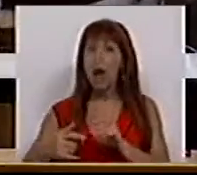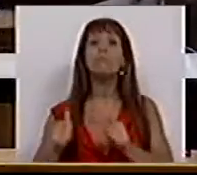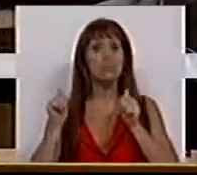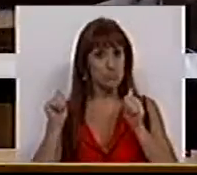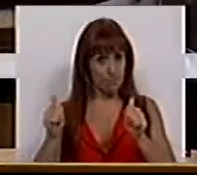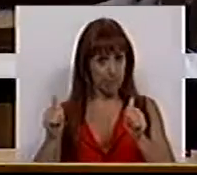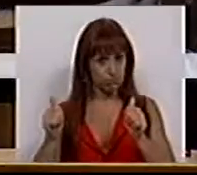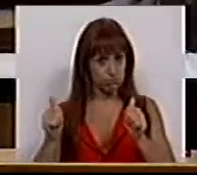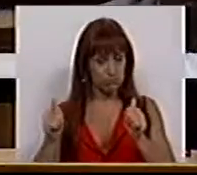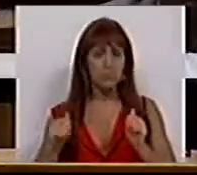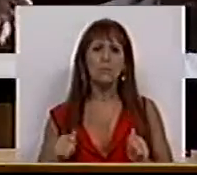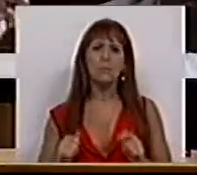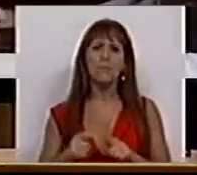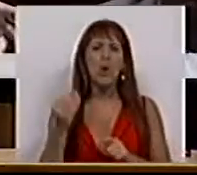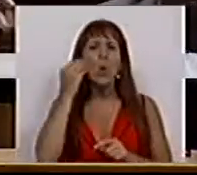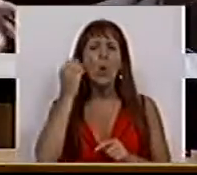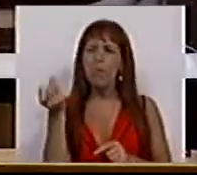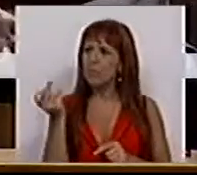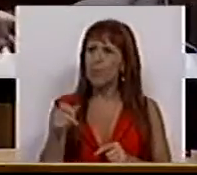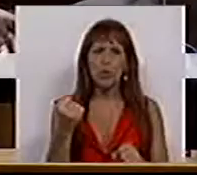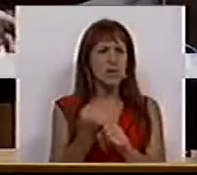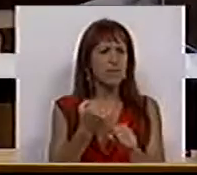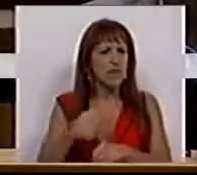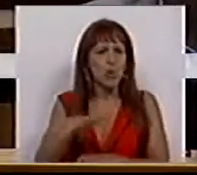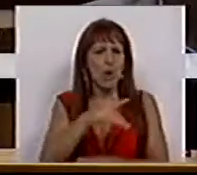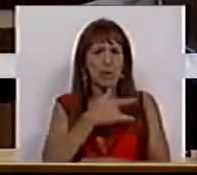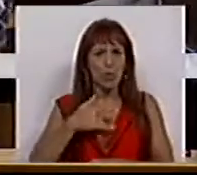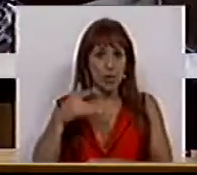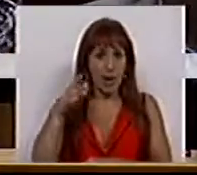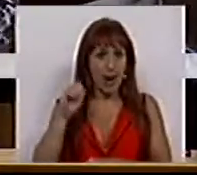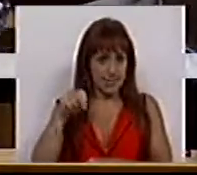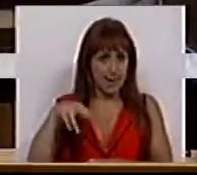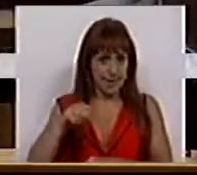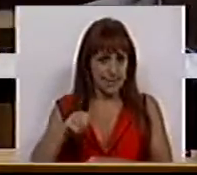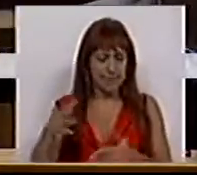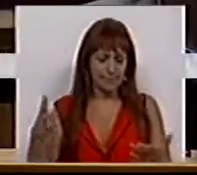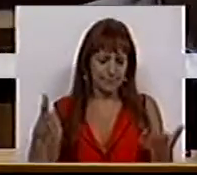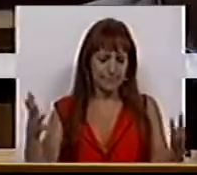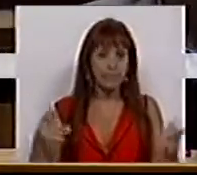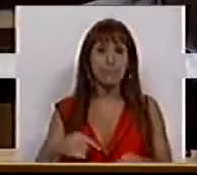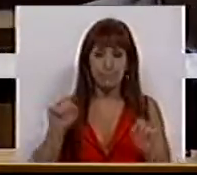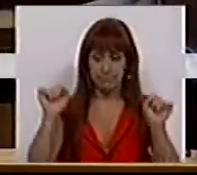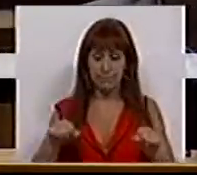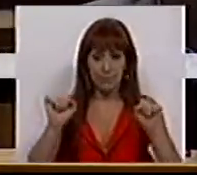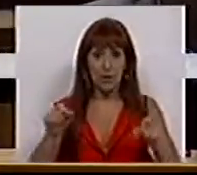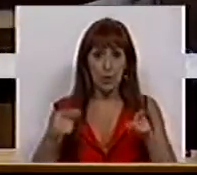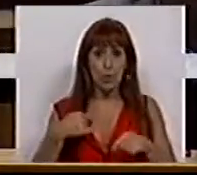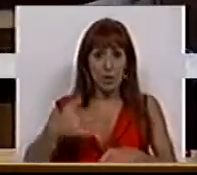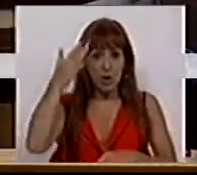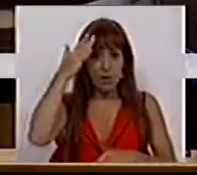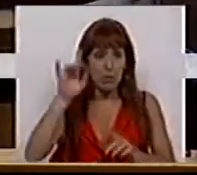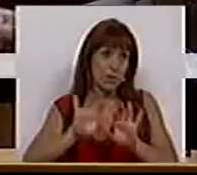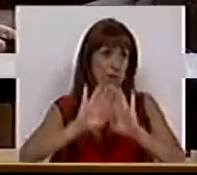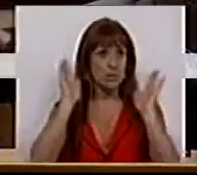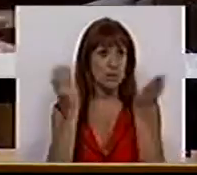correta do Estado a que chegou o Serviço Nacional de Saúde e que confirma aquilo que eu, em termos